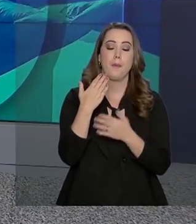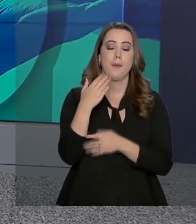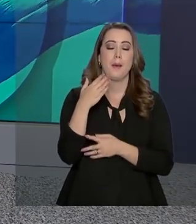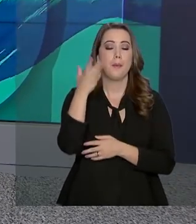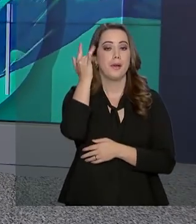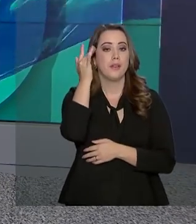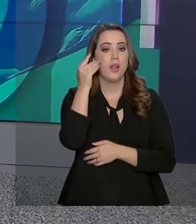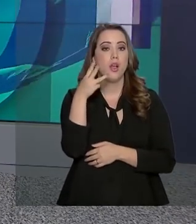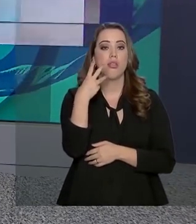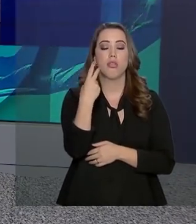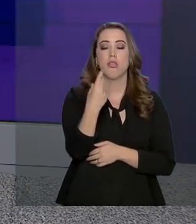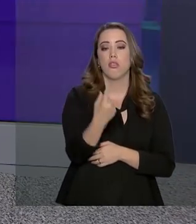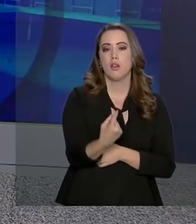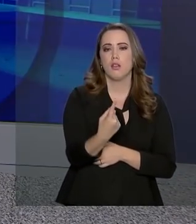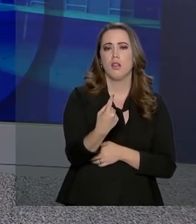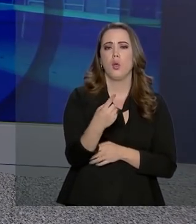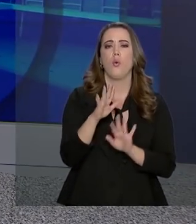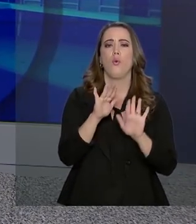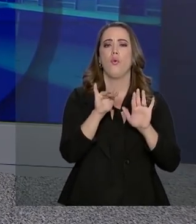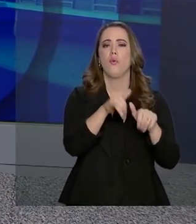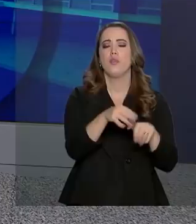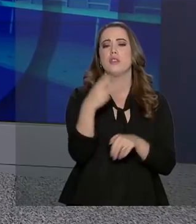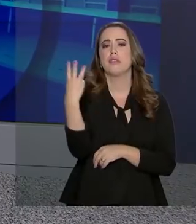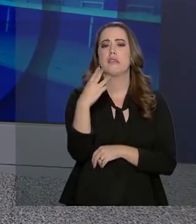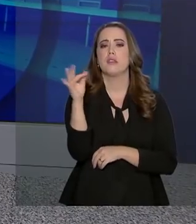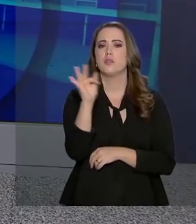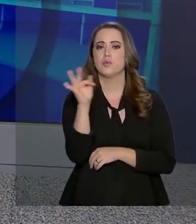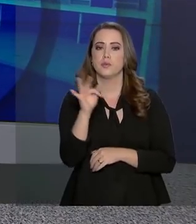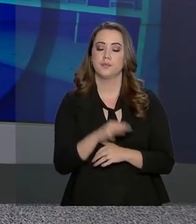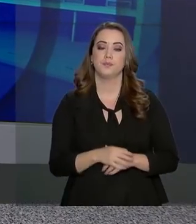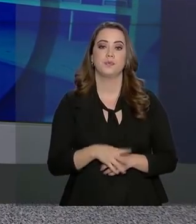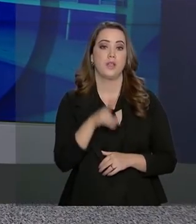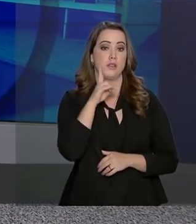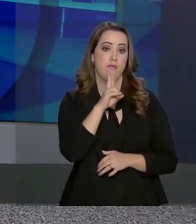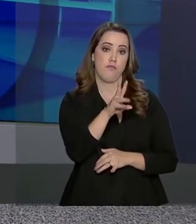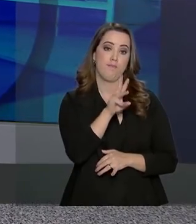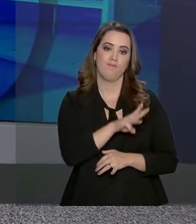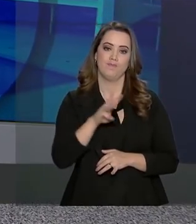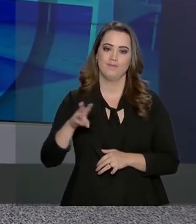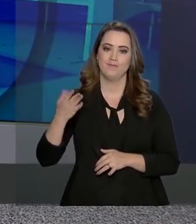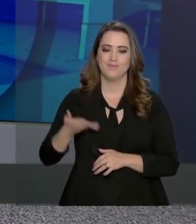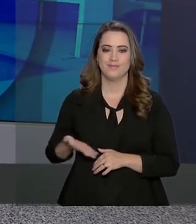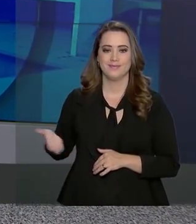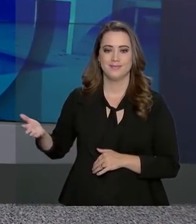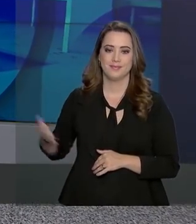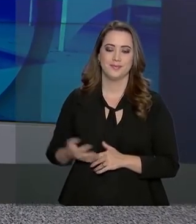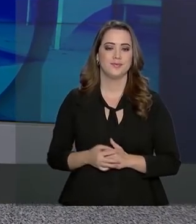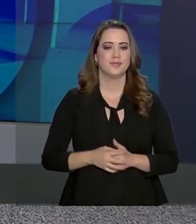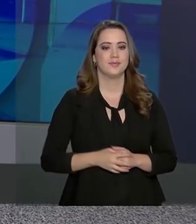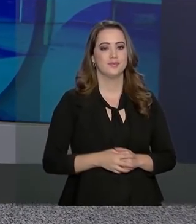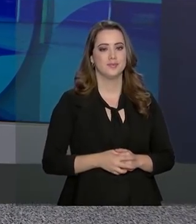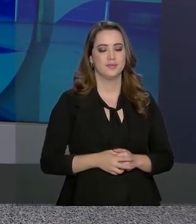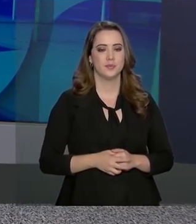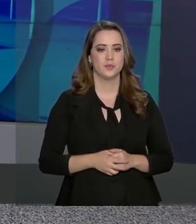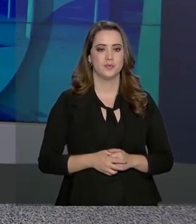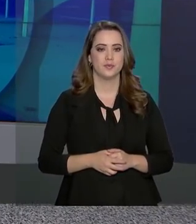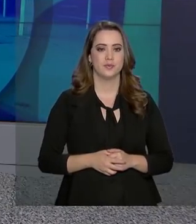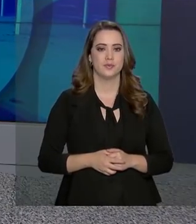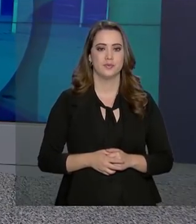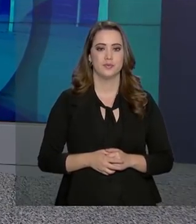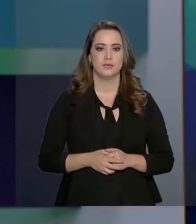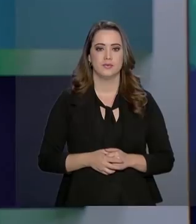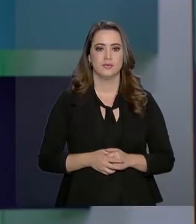amanhã, dia 31, e acabam no dia 3 de fevereiro. A consulta pode ser feita na página do programa na internet.